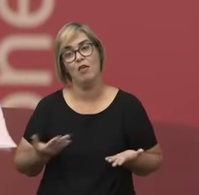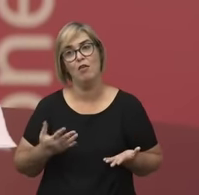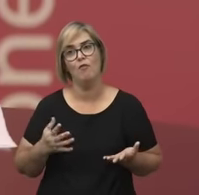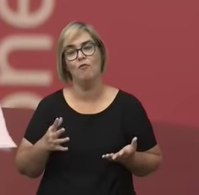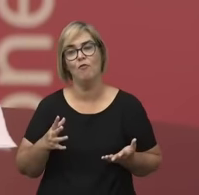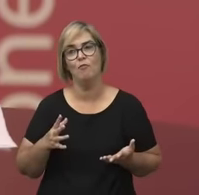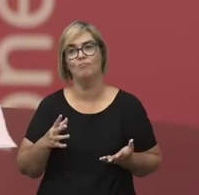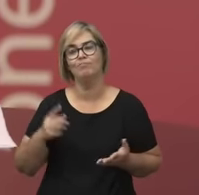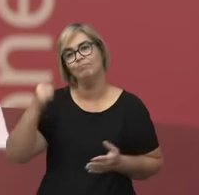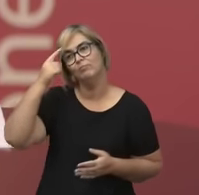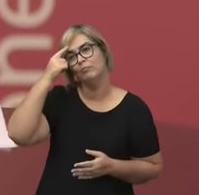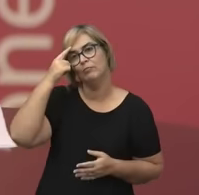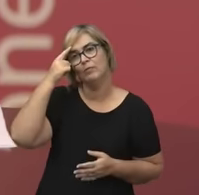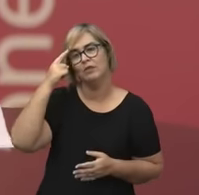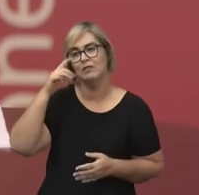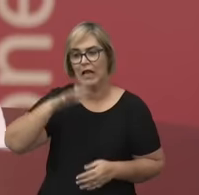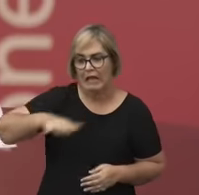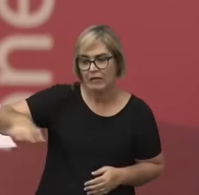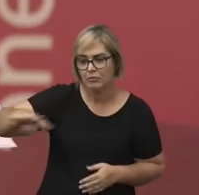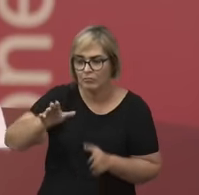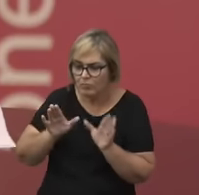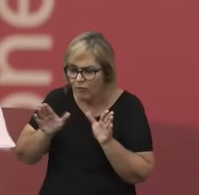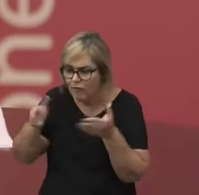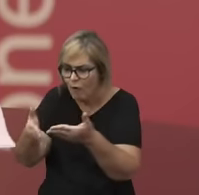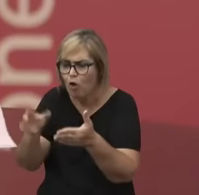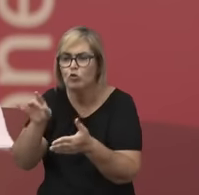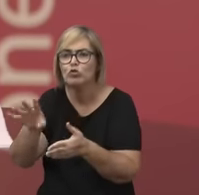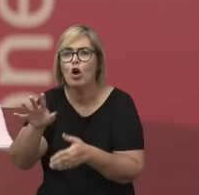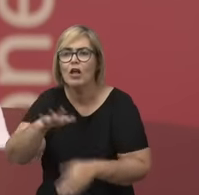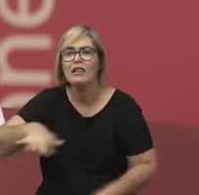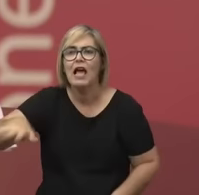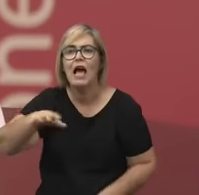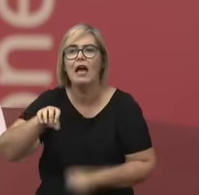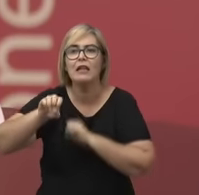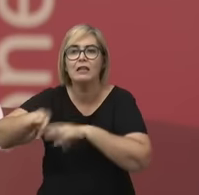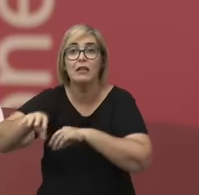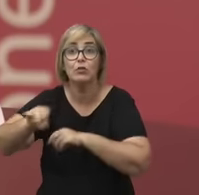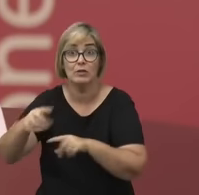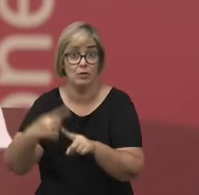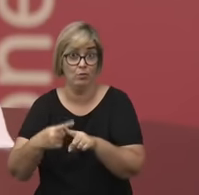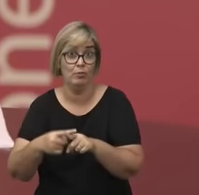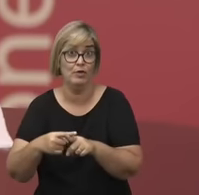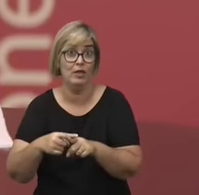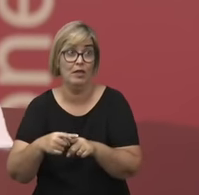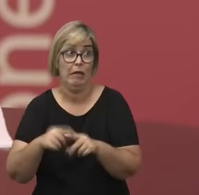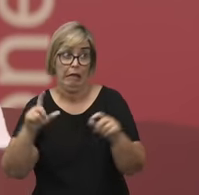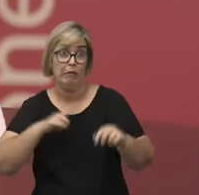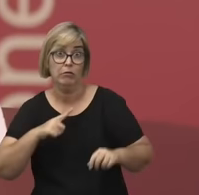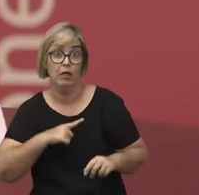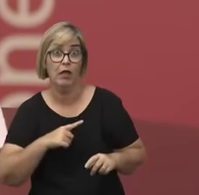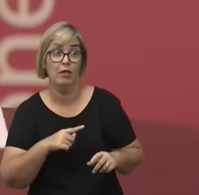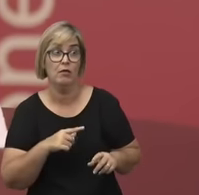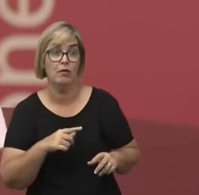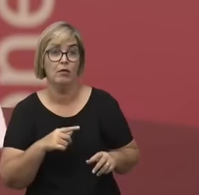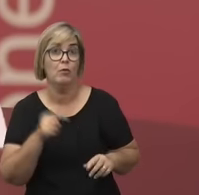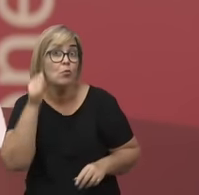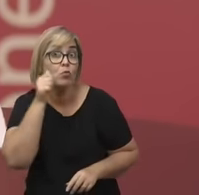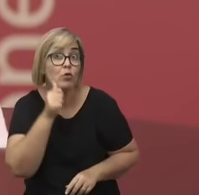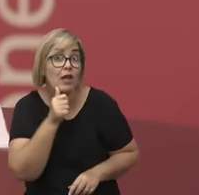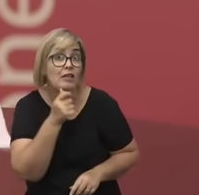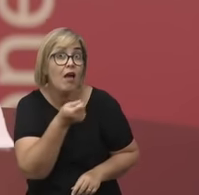campo da educação, porque, se eu fosse falar de outros campos, como as violências que as mulheres sofrem, para além